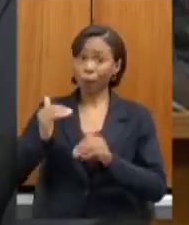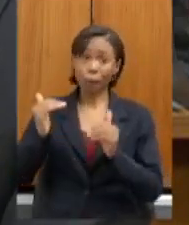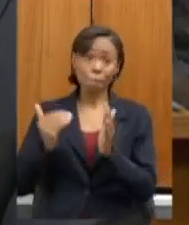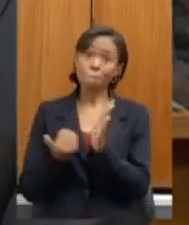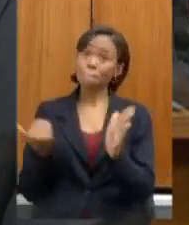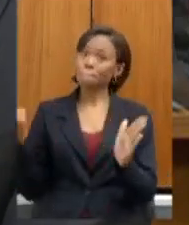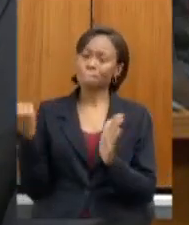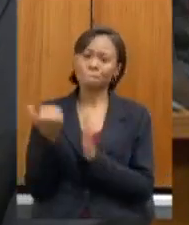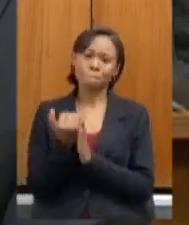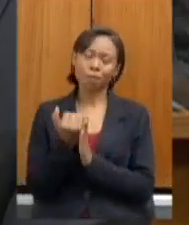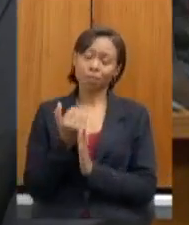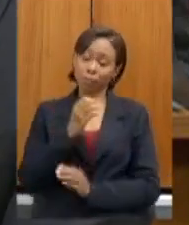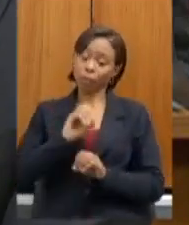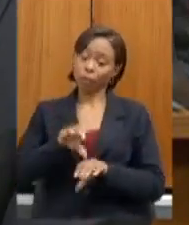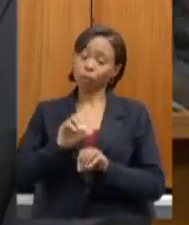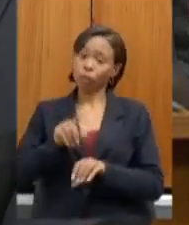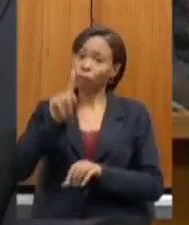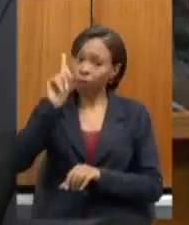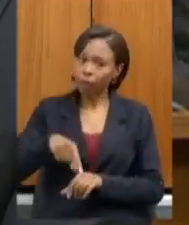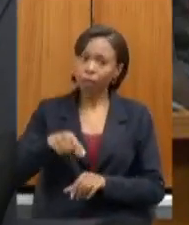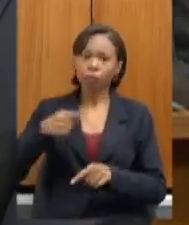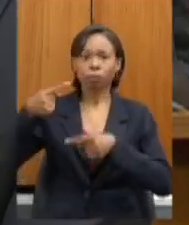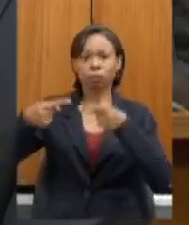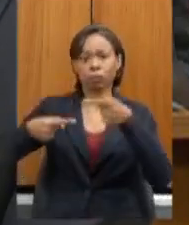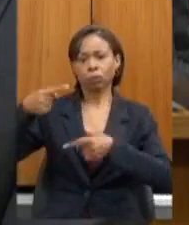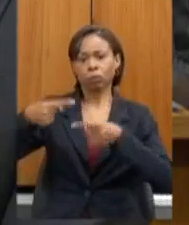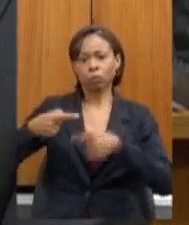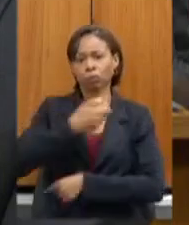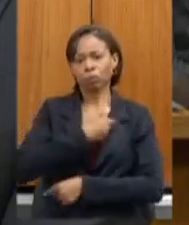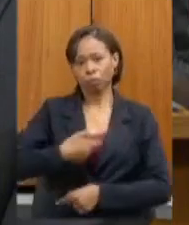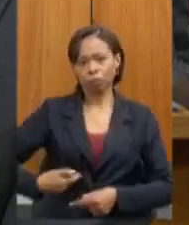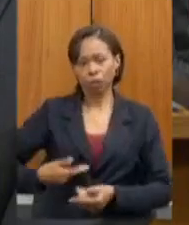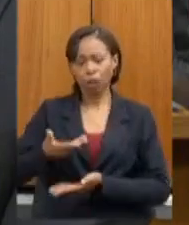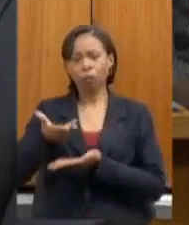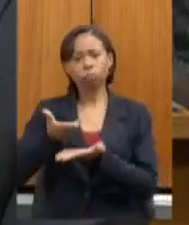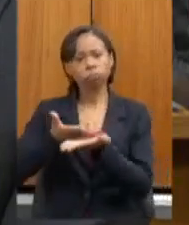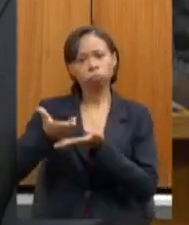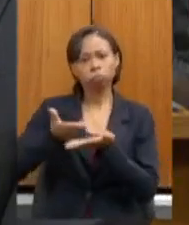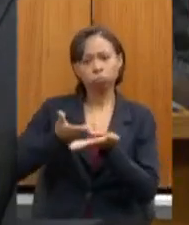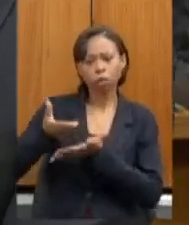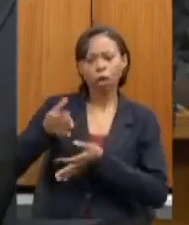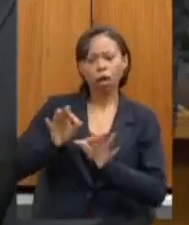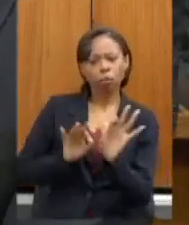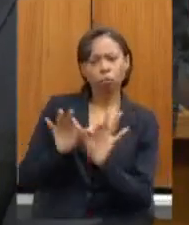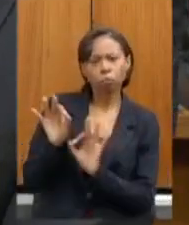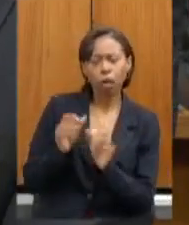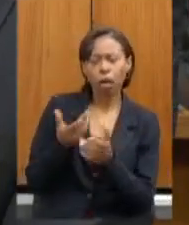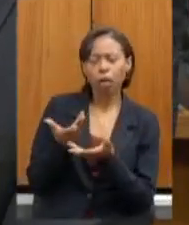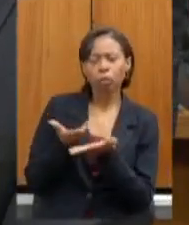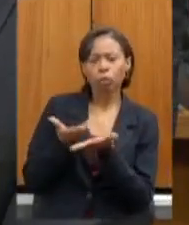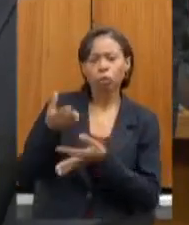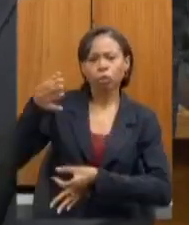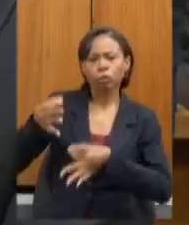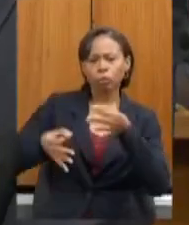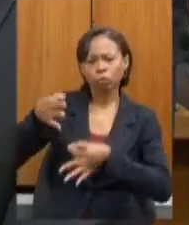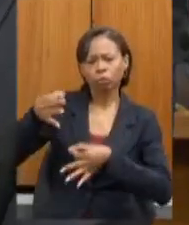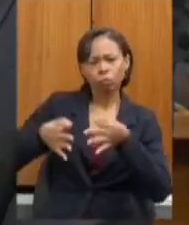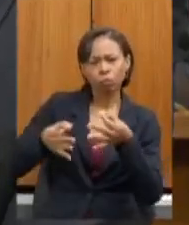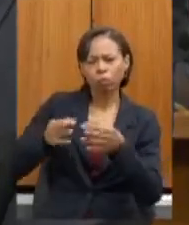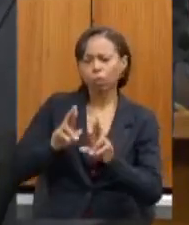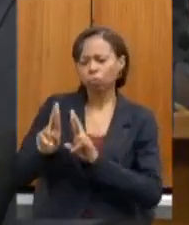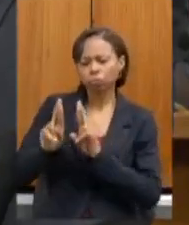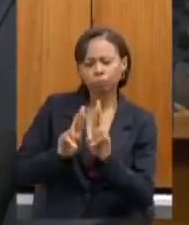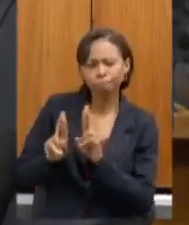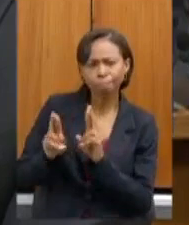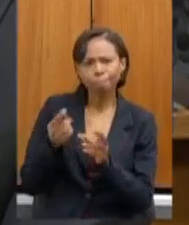educação é estar articulando inclusive com o judiciário para poder achar o meio termo de como trazer a